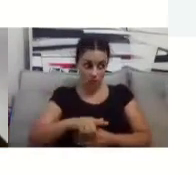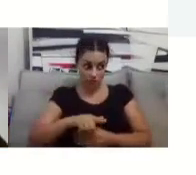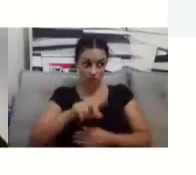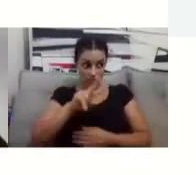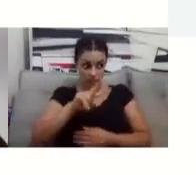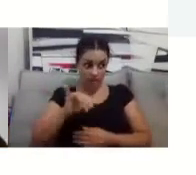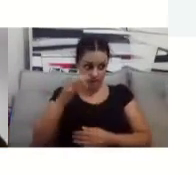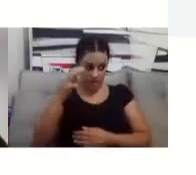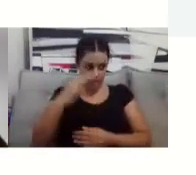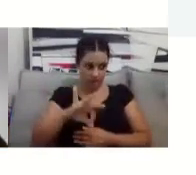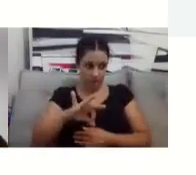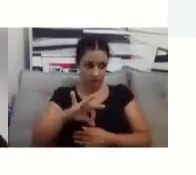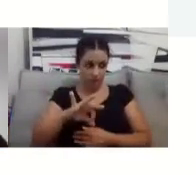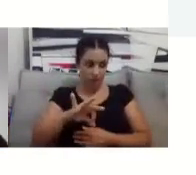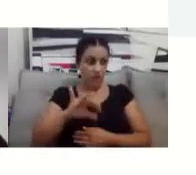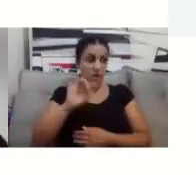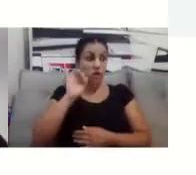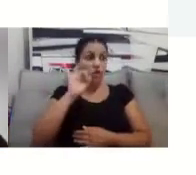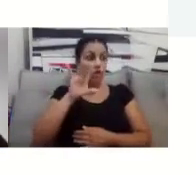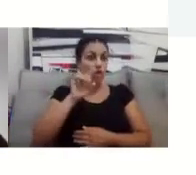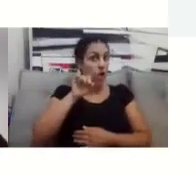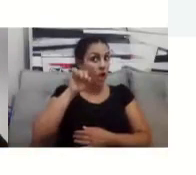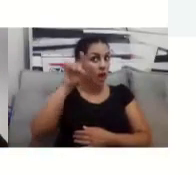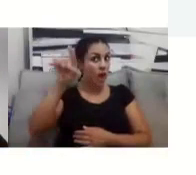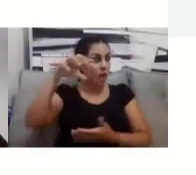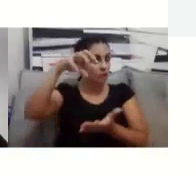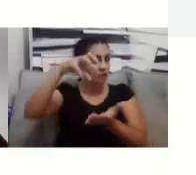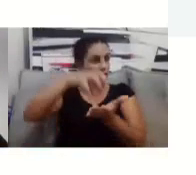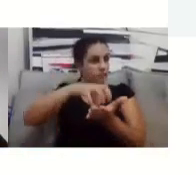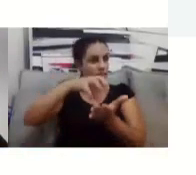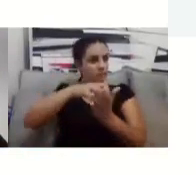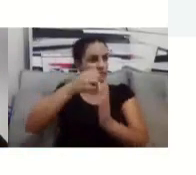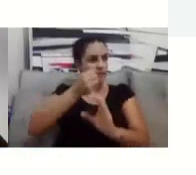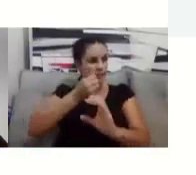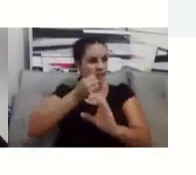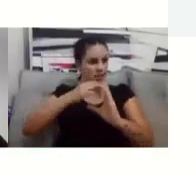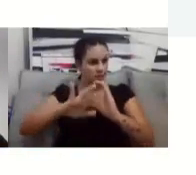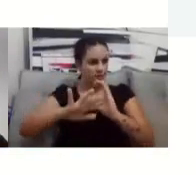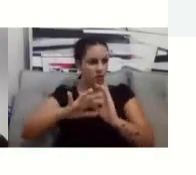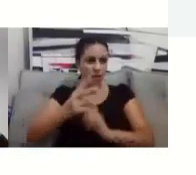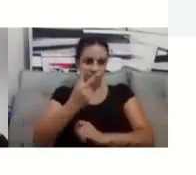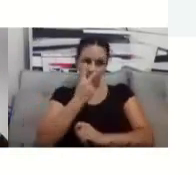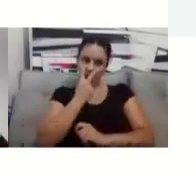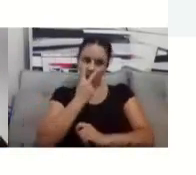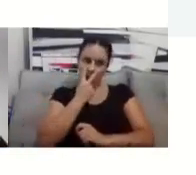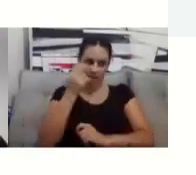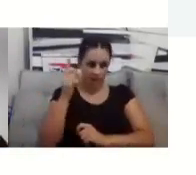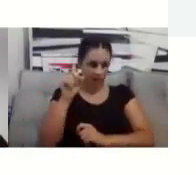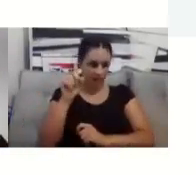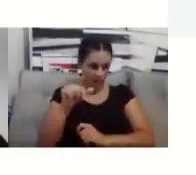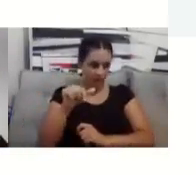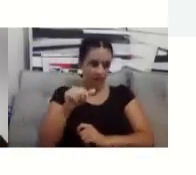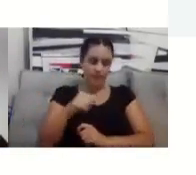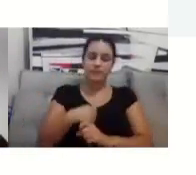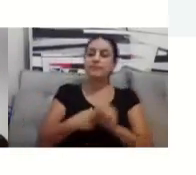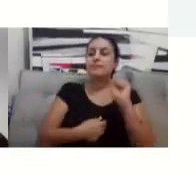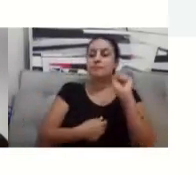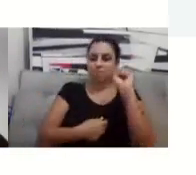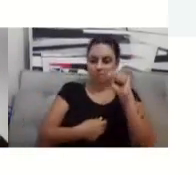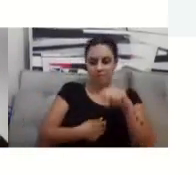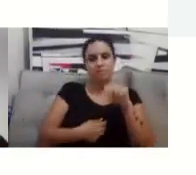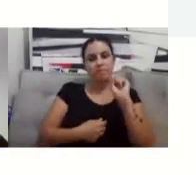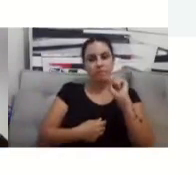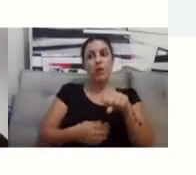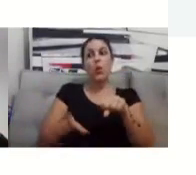polo no C4, no C4, né? E no caso, em Vitória mesmo? Sim, o curso de vocês ele acontece no